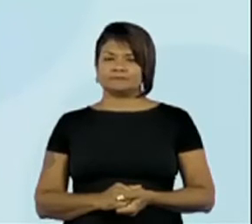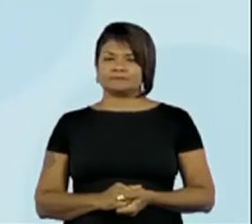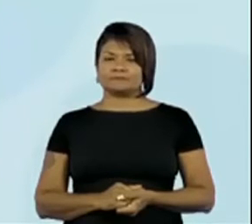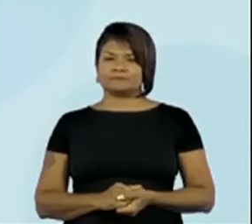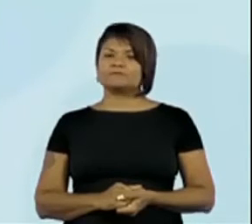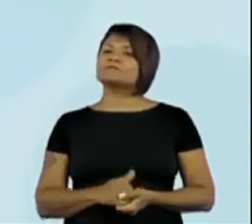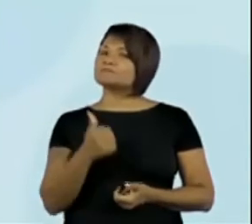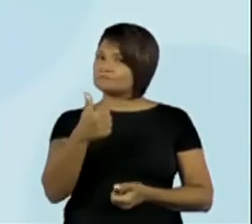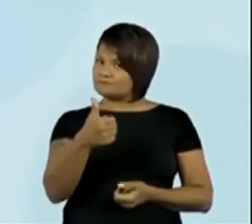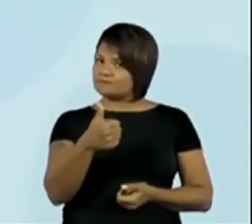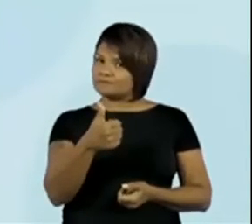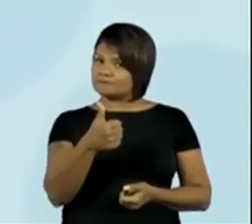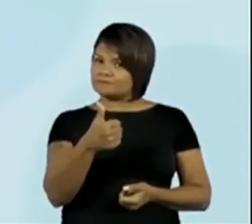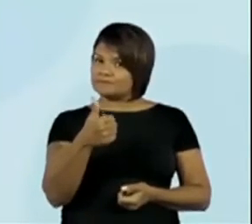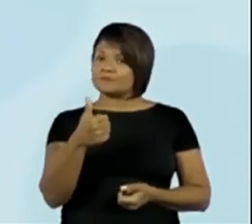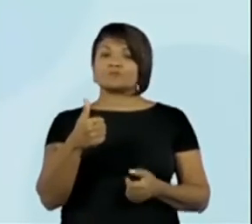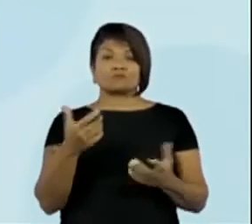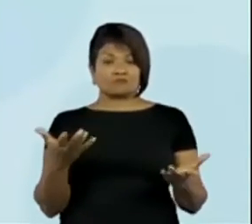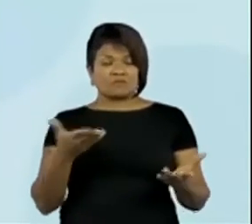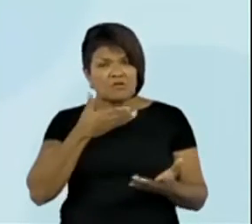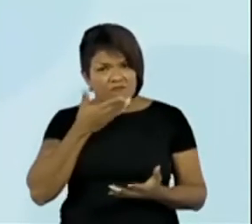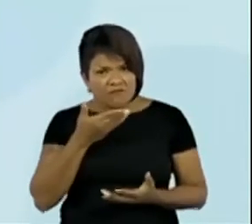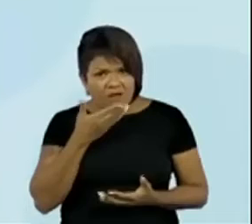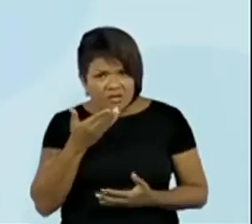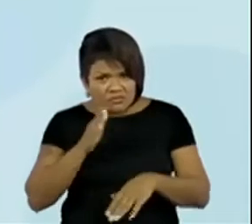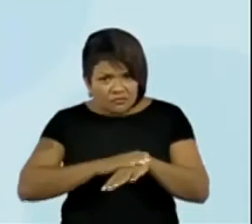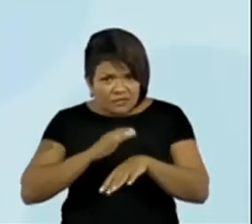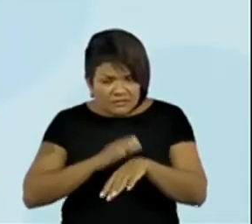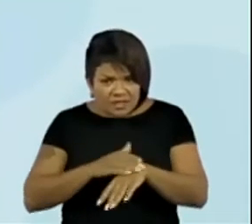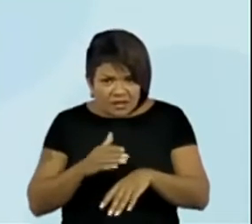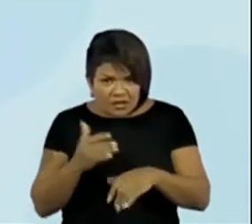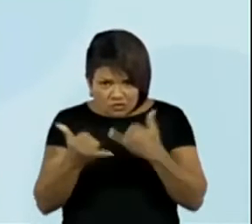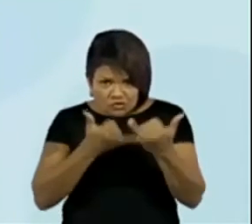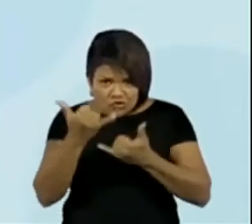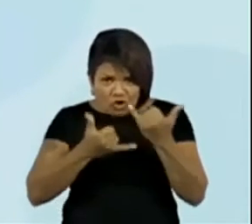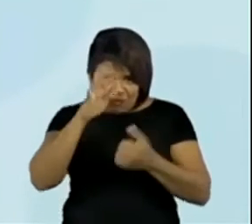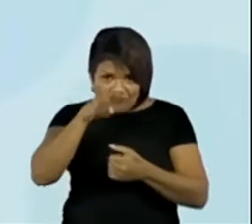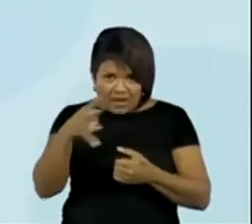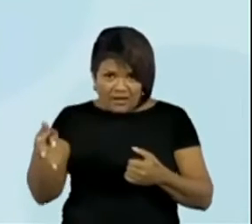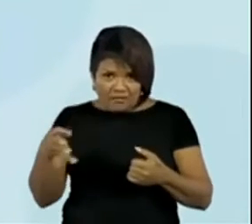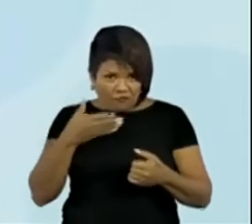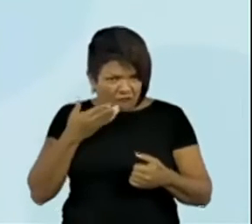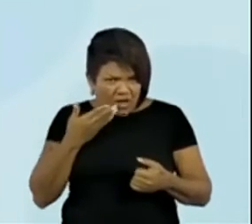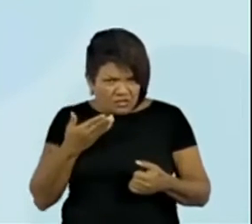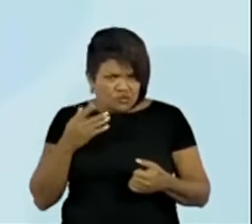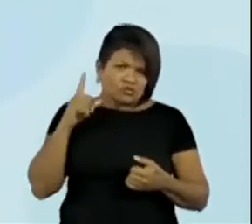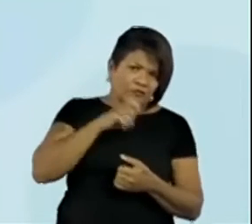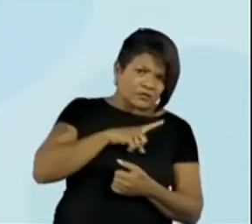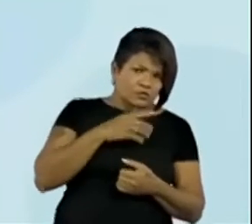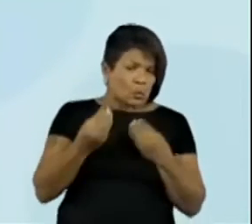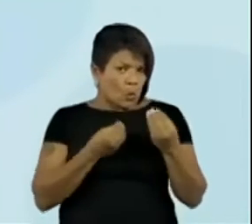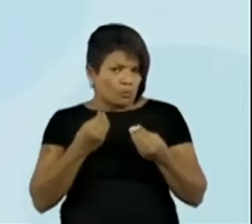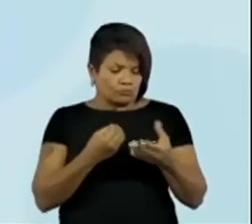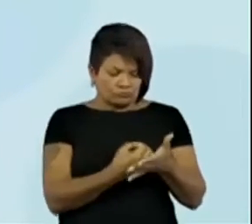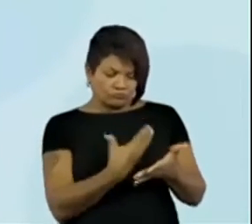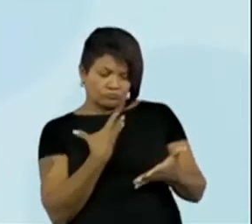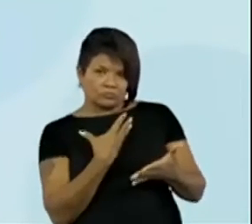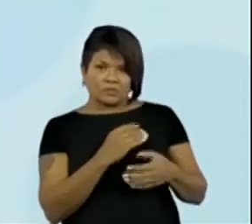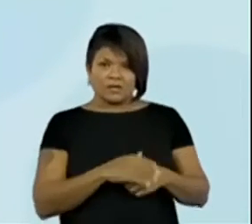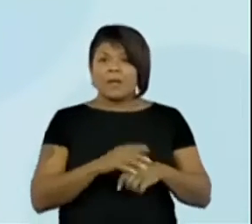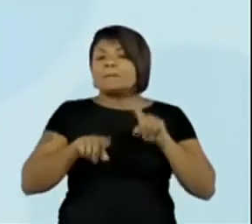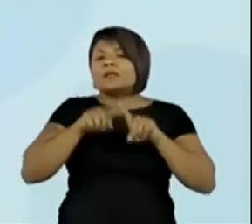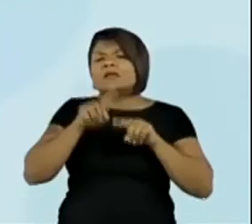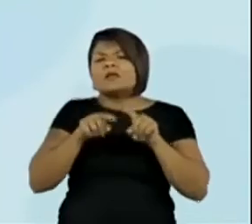Responde aí para mim, pessoal. Vocês acharam fácil de fazer o jogo da velha? Me responde aí. Com um material assim,